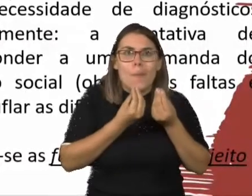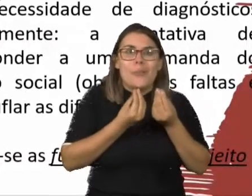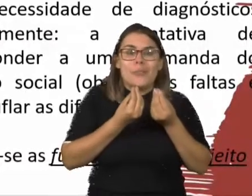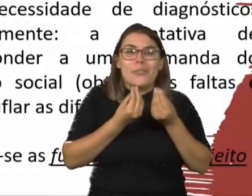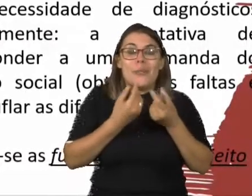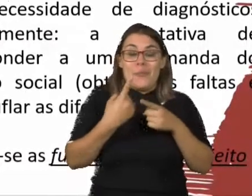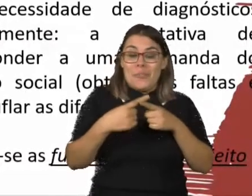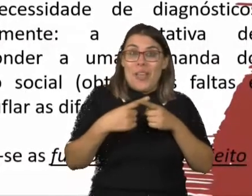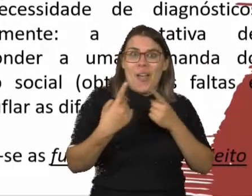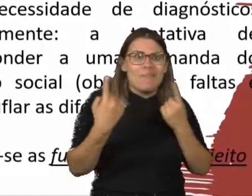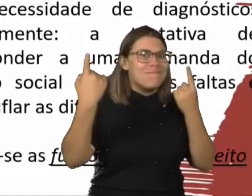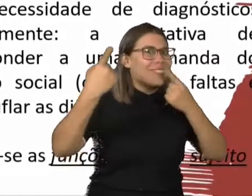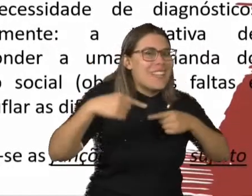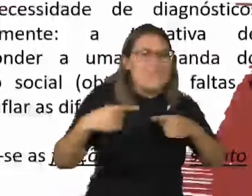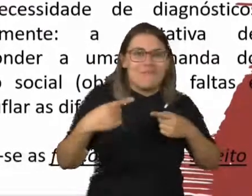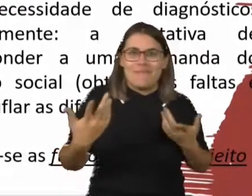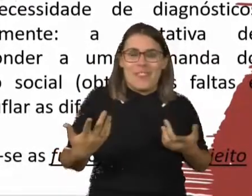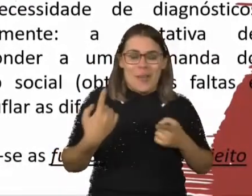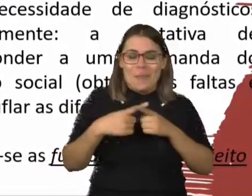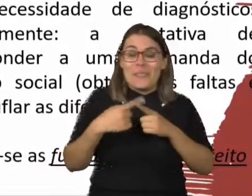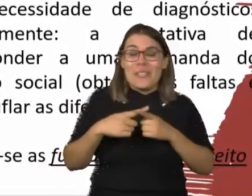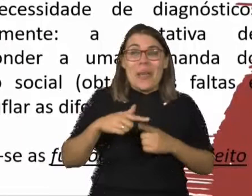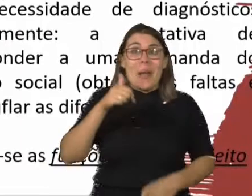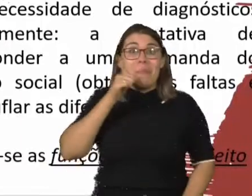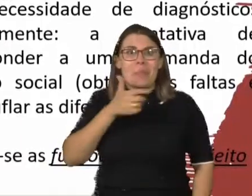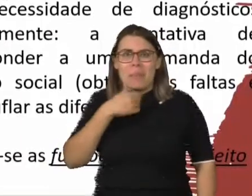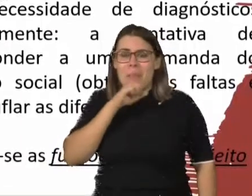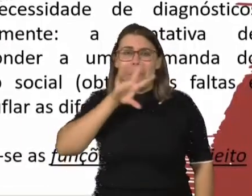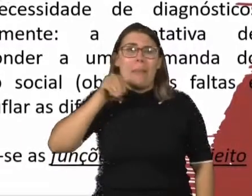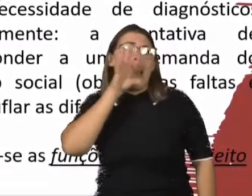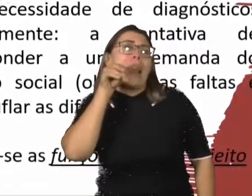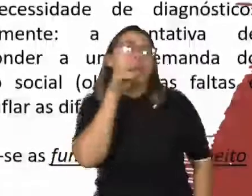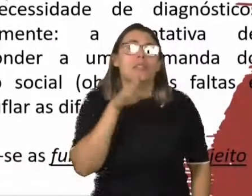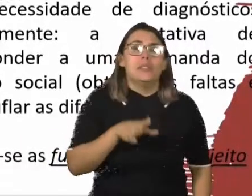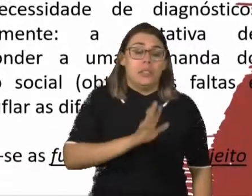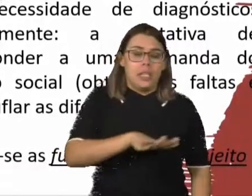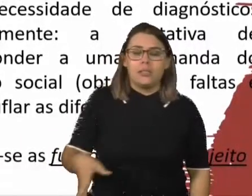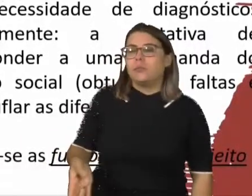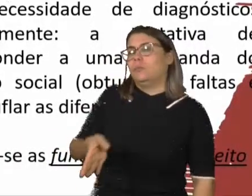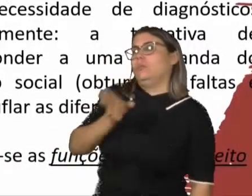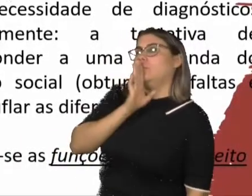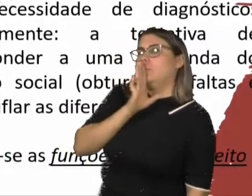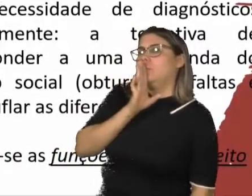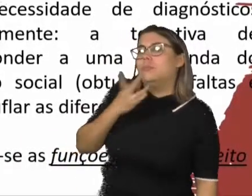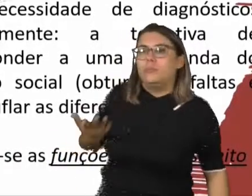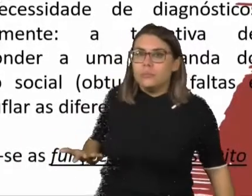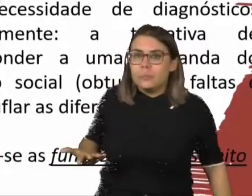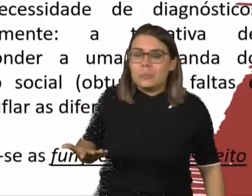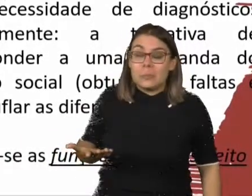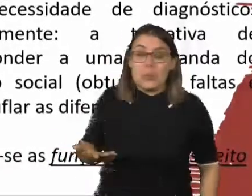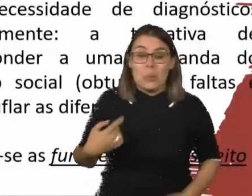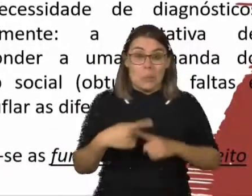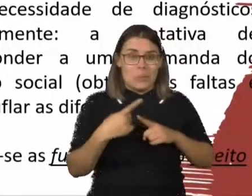desafio da minha prática clínica, na clínica de crianças com comprometimento e com deficiência. Porque por mais que essa